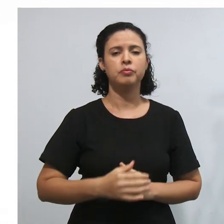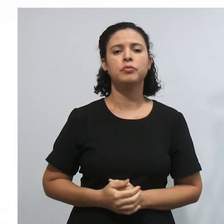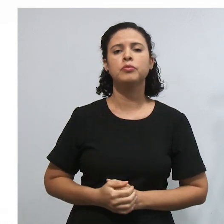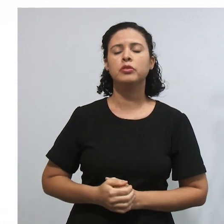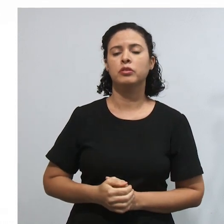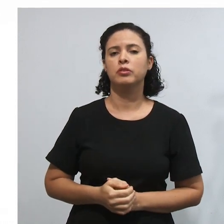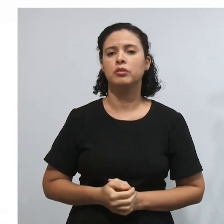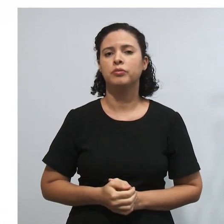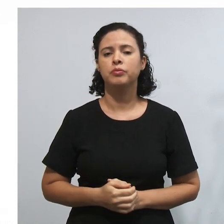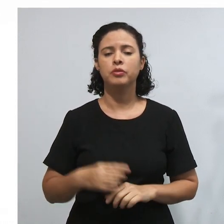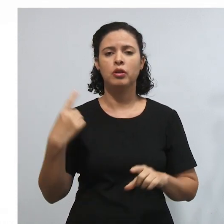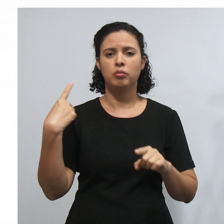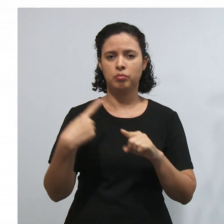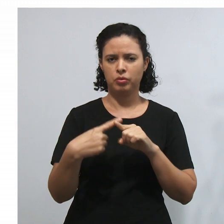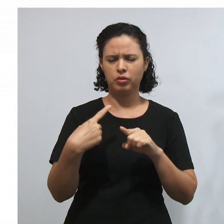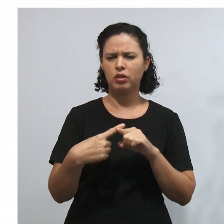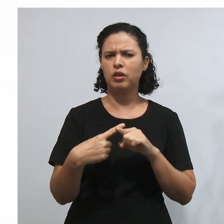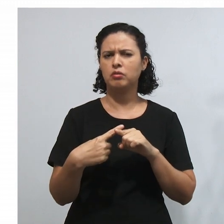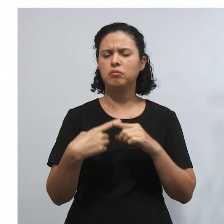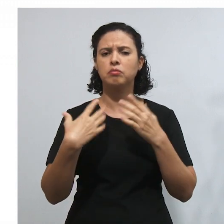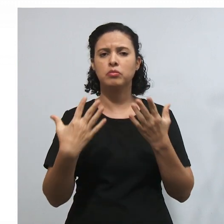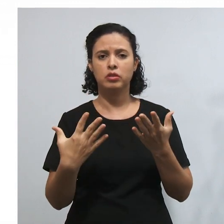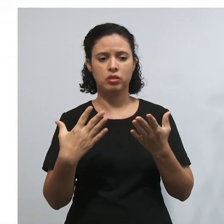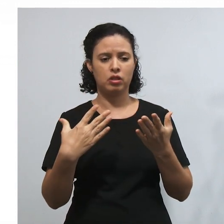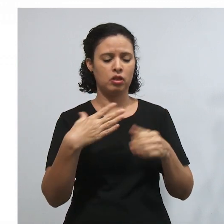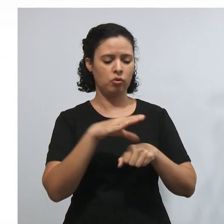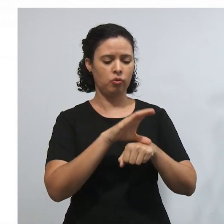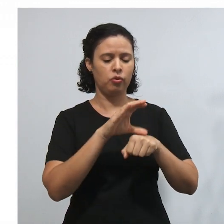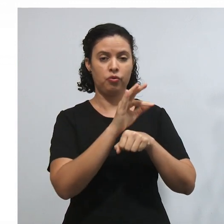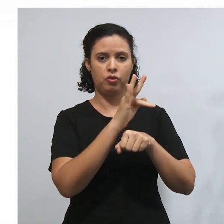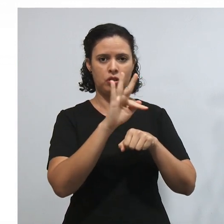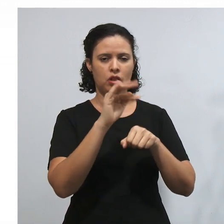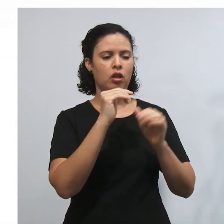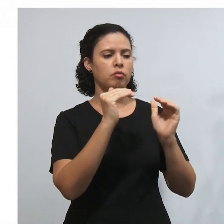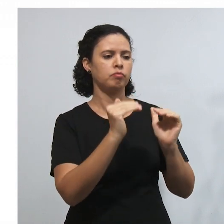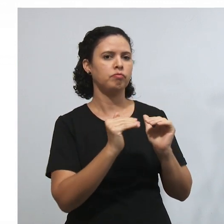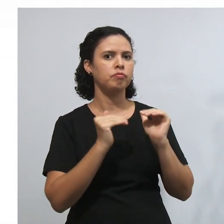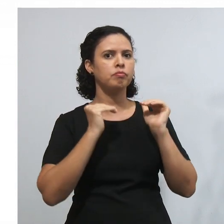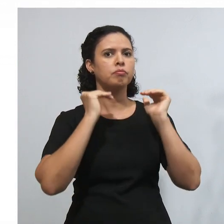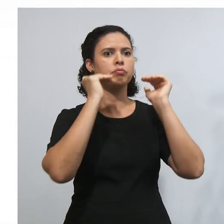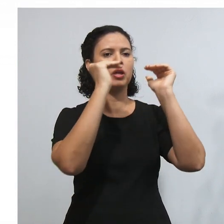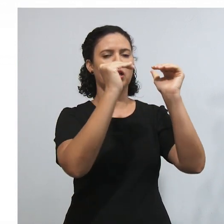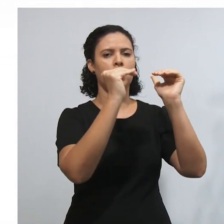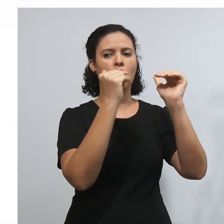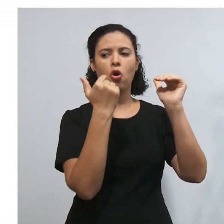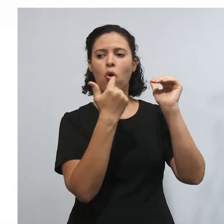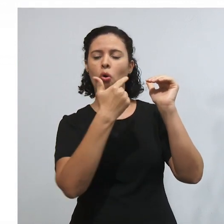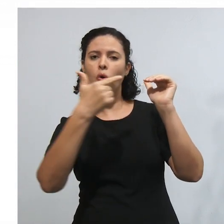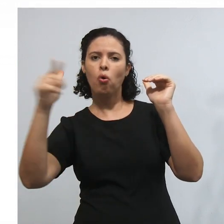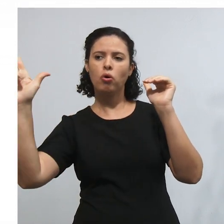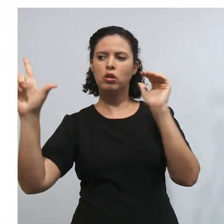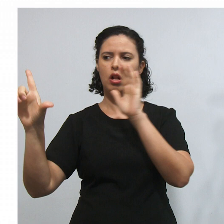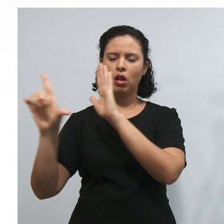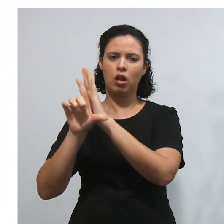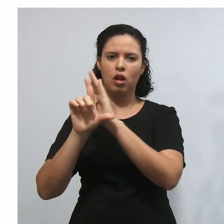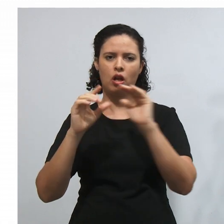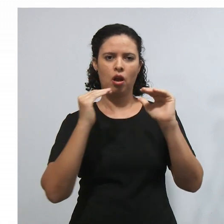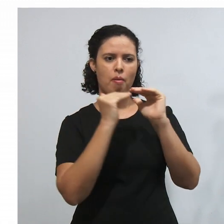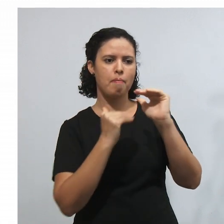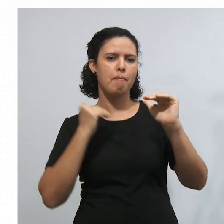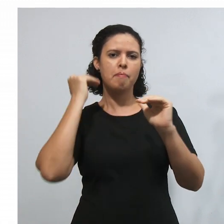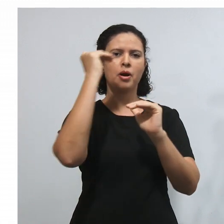é feito? Porque a nossa Constituição Federal, ela é suprema. Não podemos ter nenhum outro